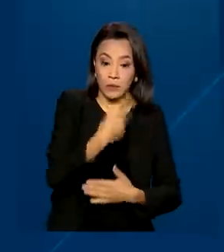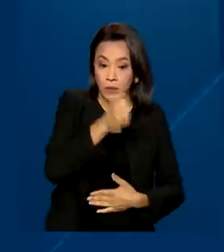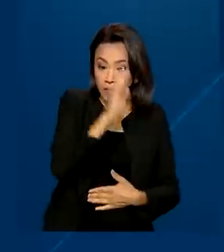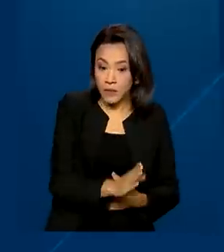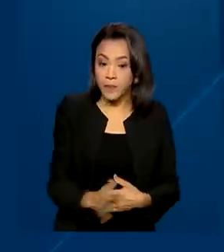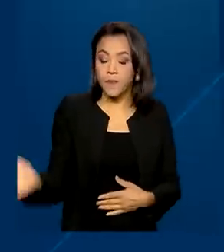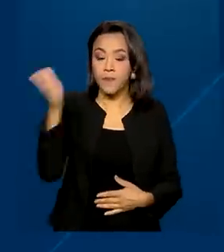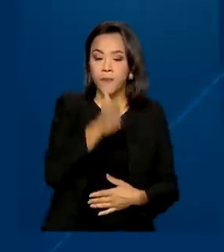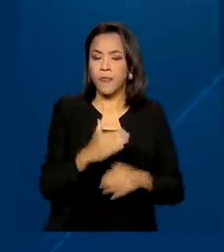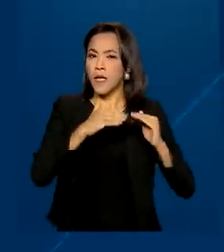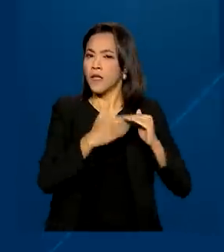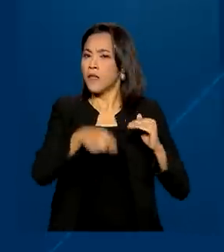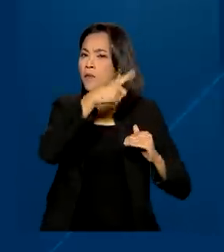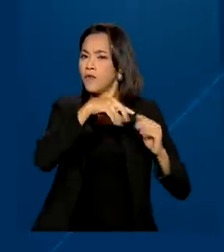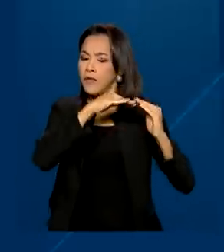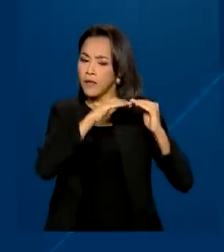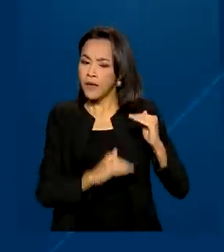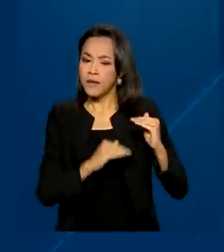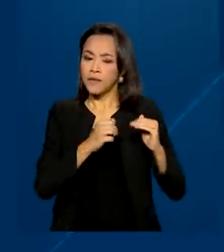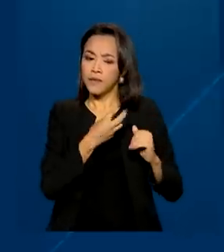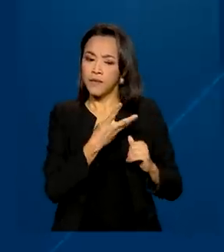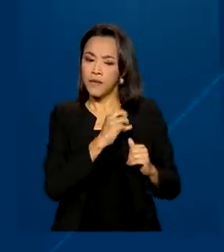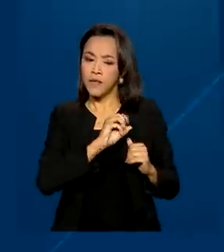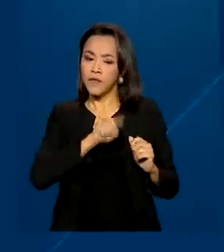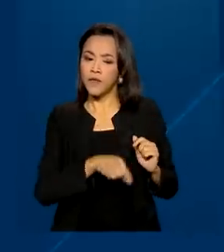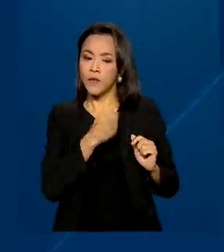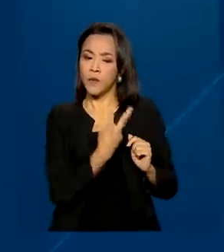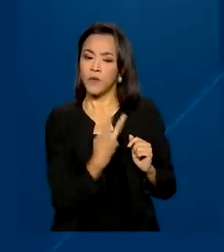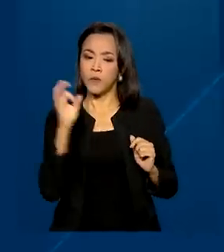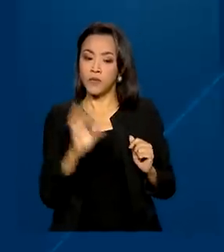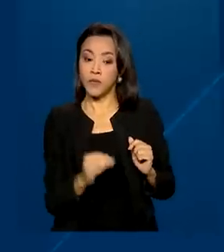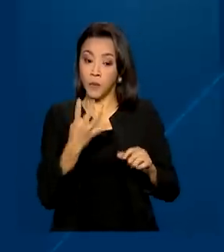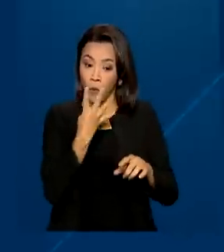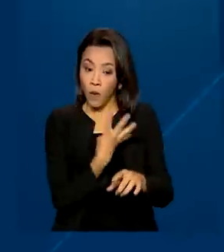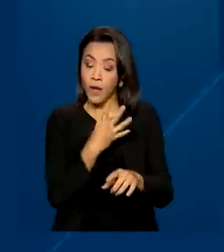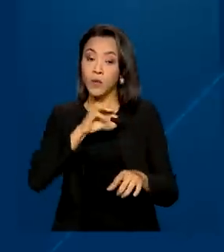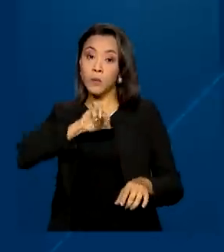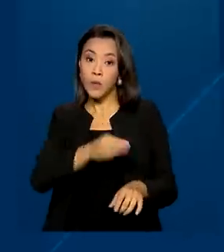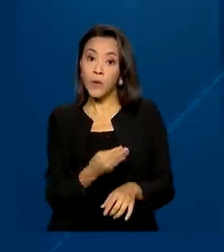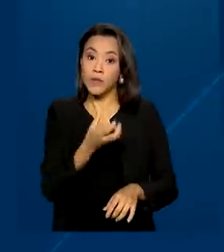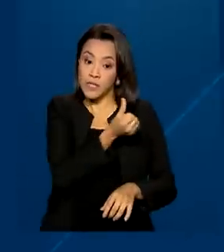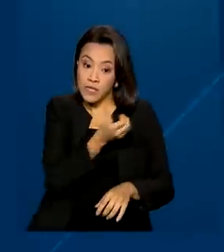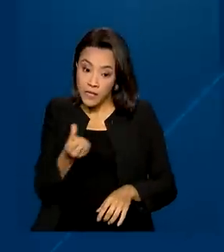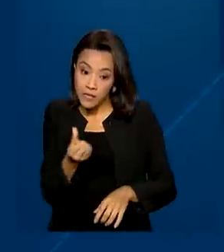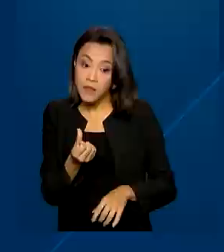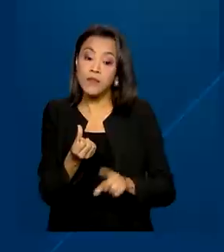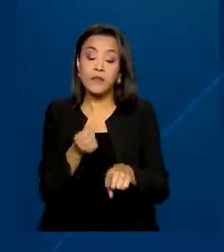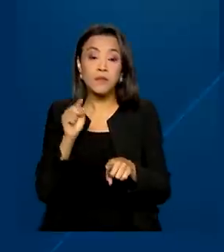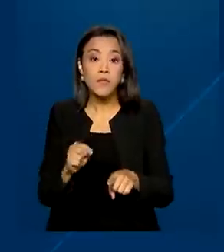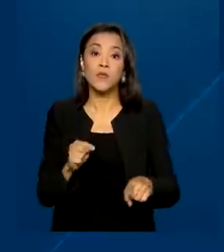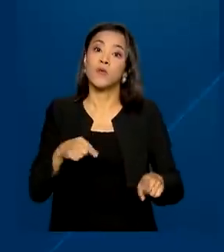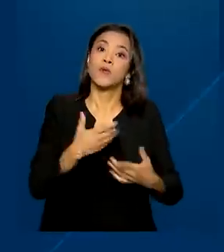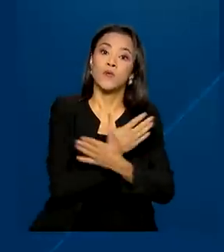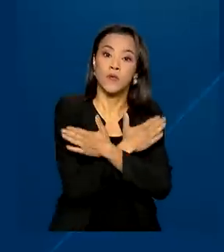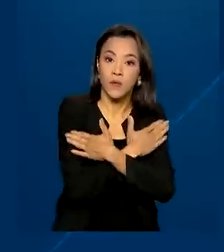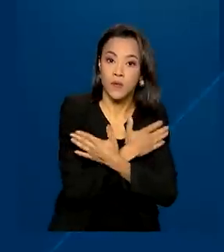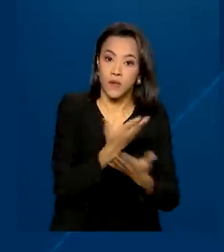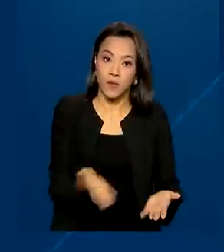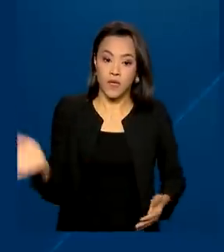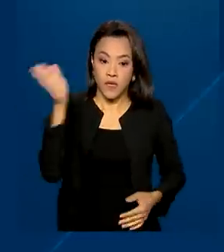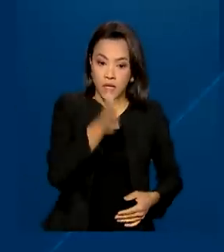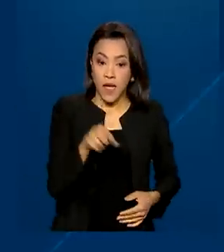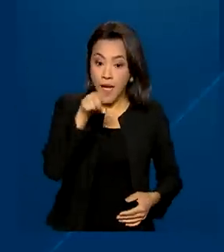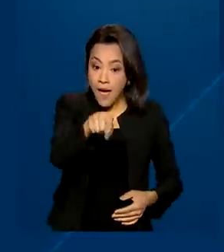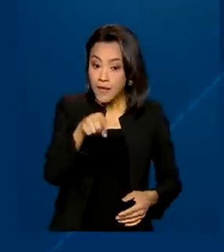a queda foi de 30,2%, menos 4,6 milhões de desocupados. Segundo o IBGE,